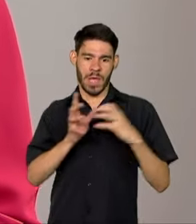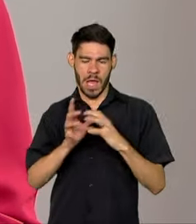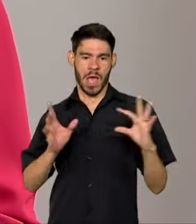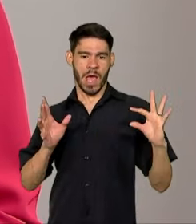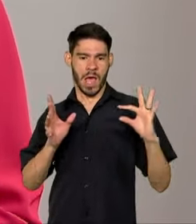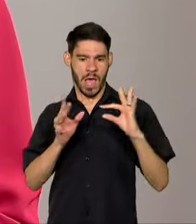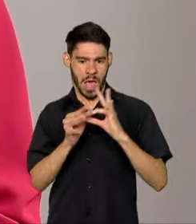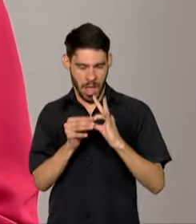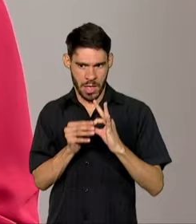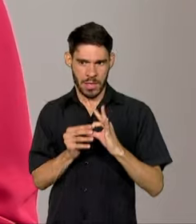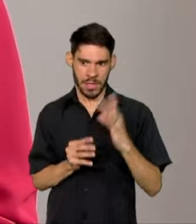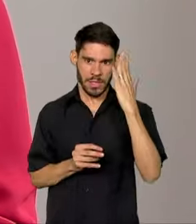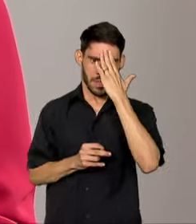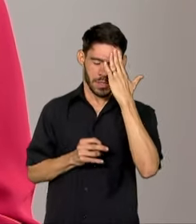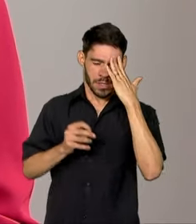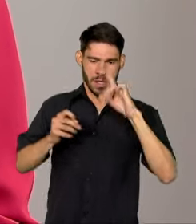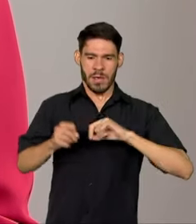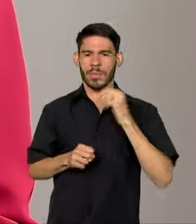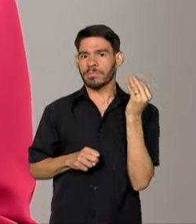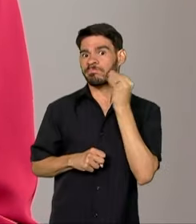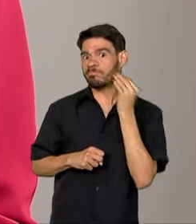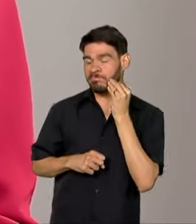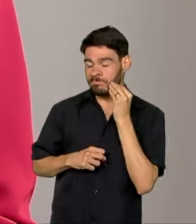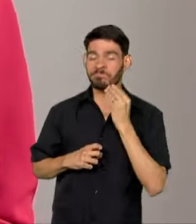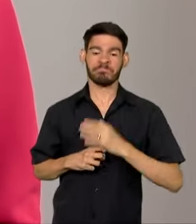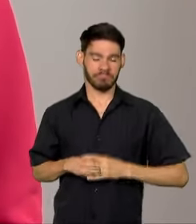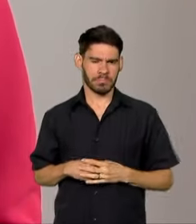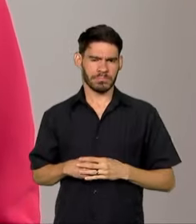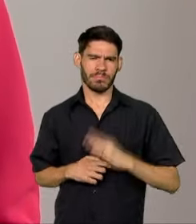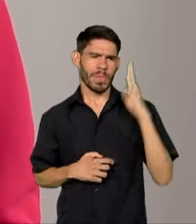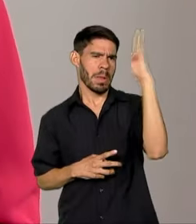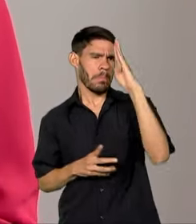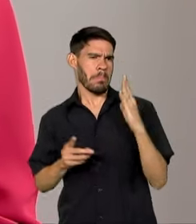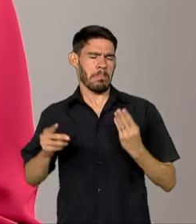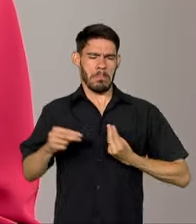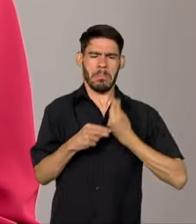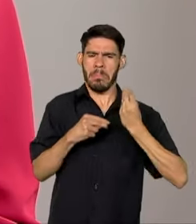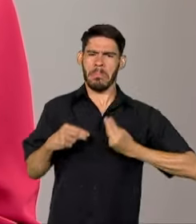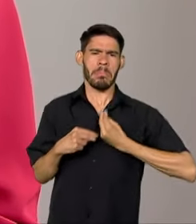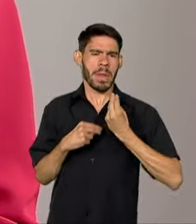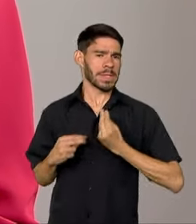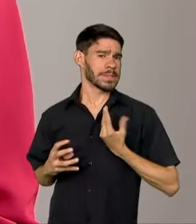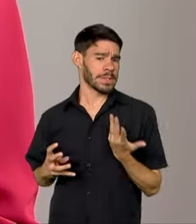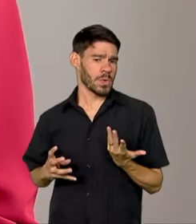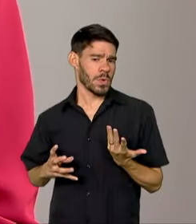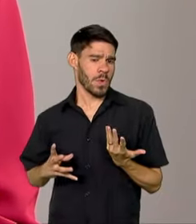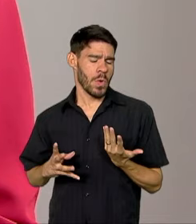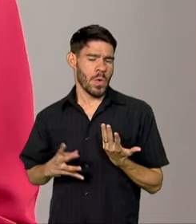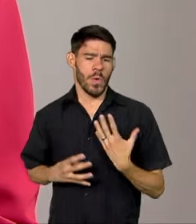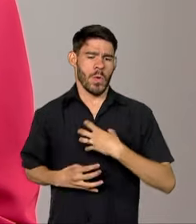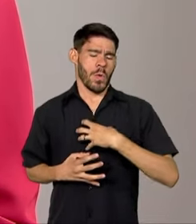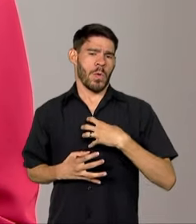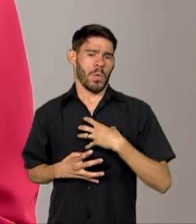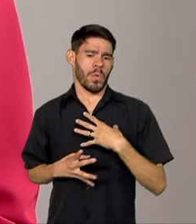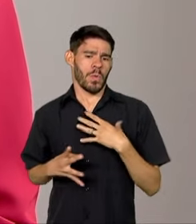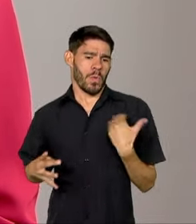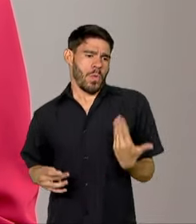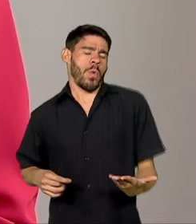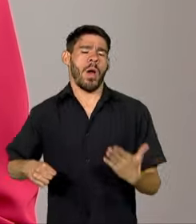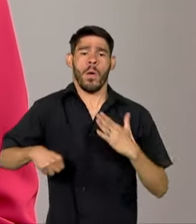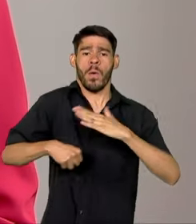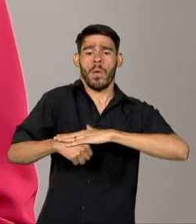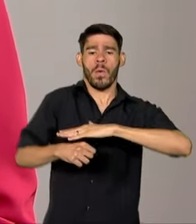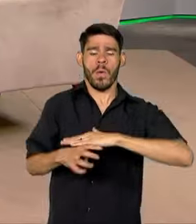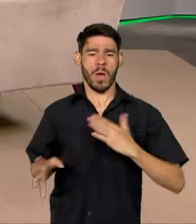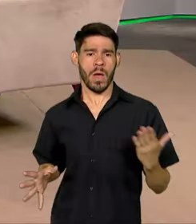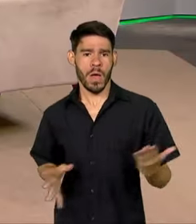sabendo, sendo testadas. Como o Brasil está nesse... em que situação o Brasil está nesse momento e